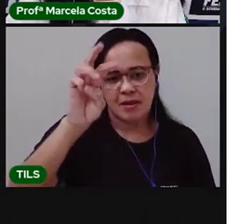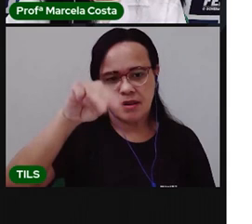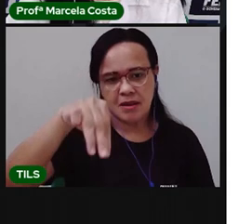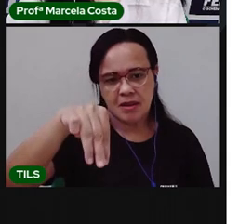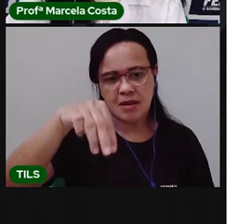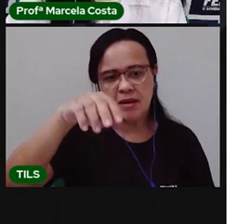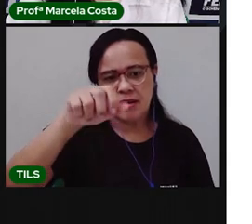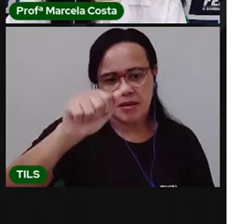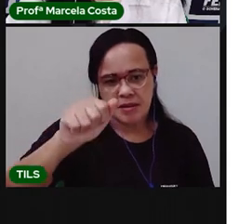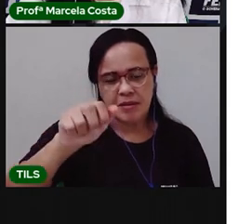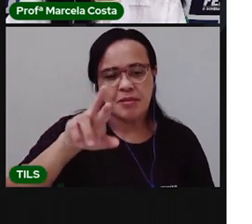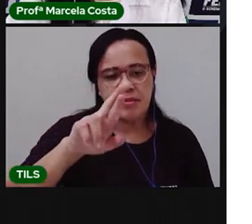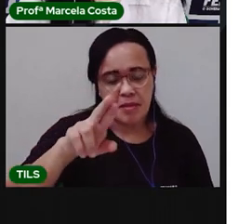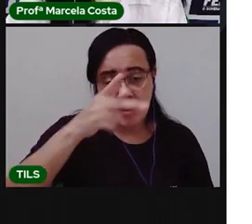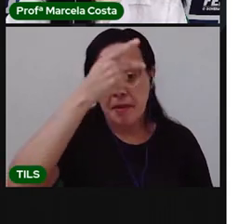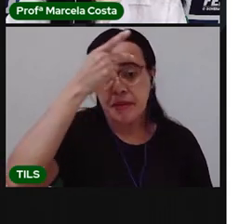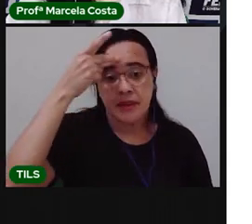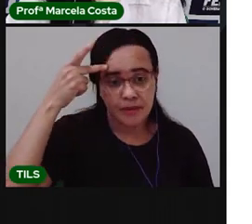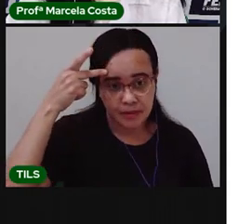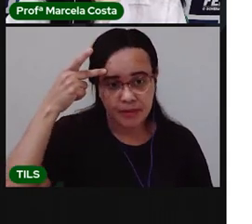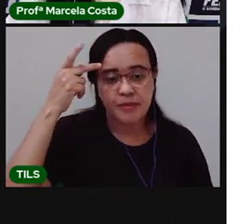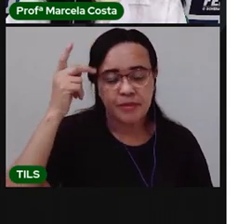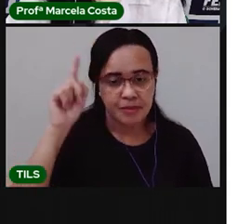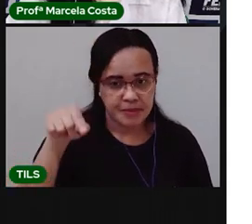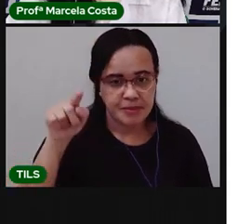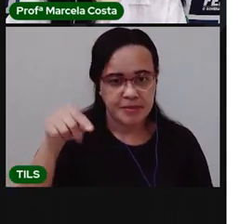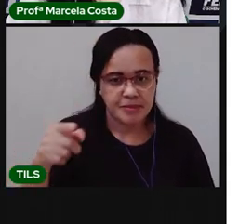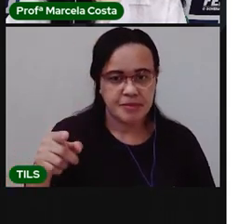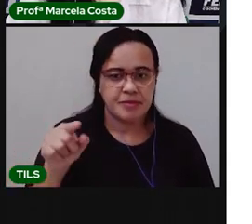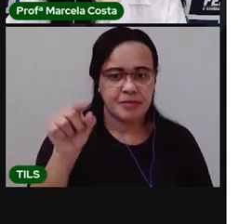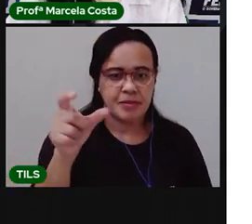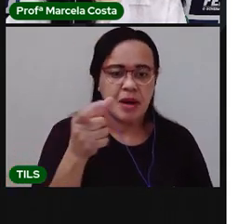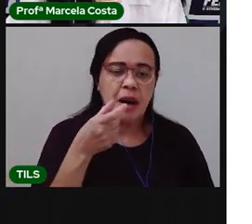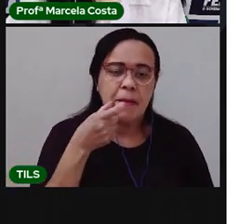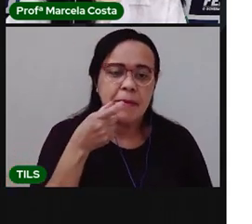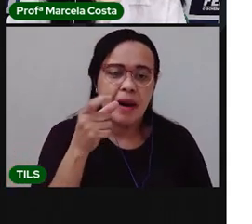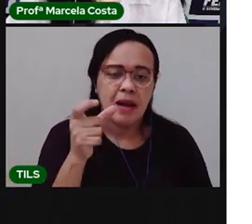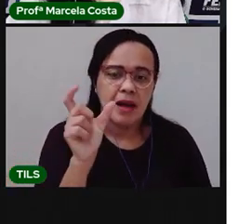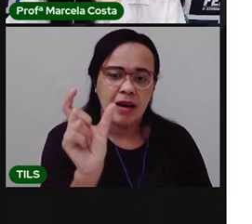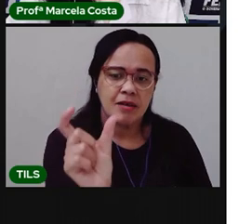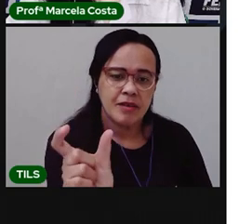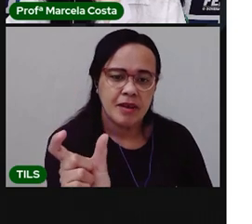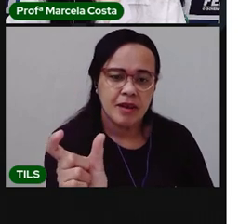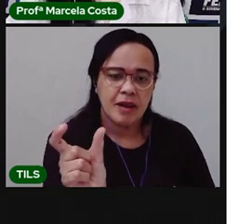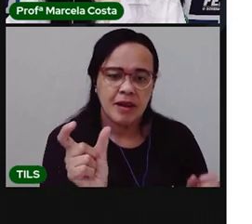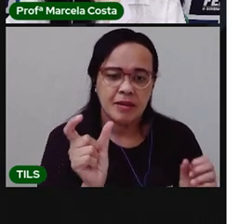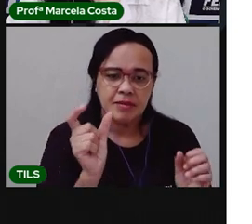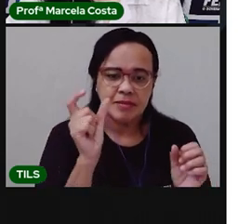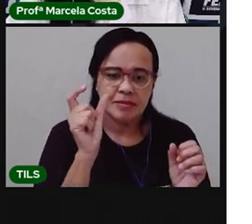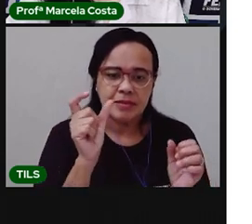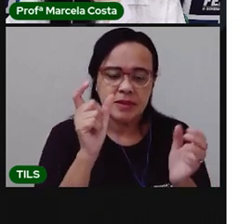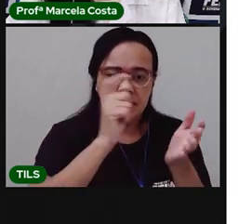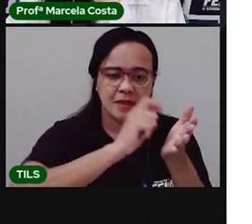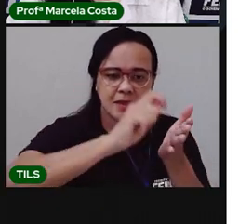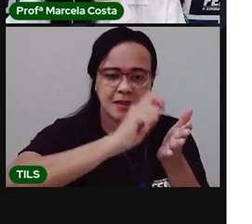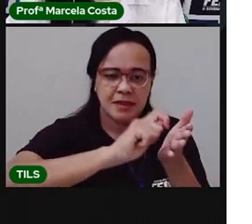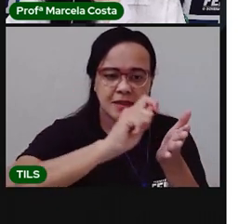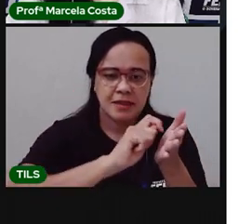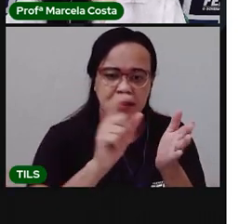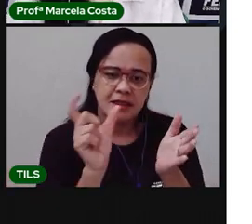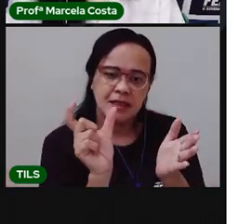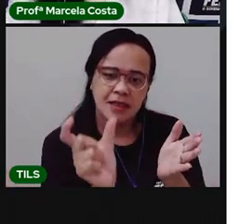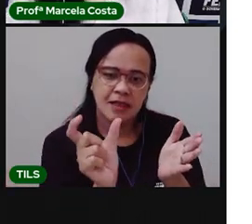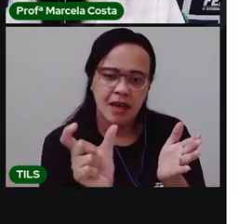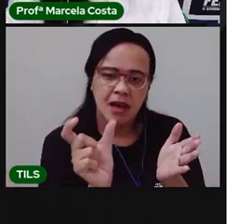rimar. Então, você vai pegar essa palavrinha aqui e vai escrever ela nesse espaço.